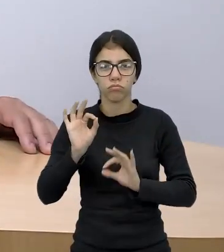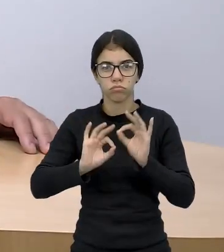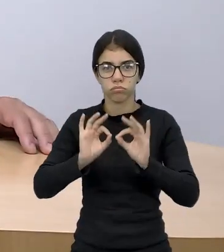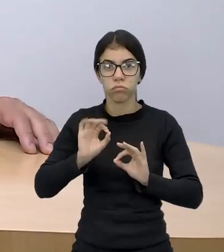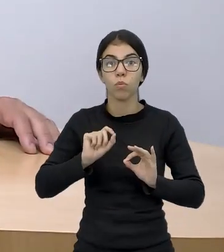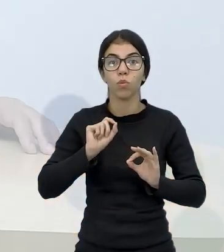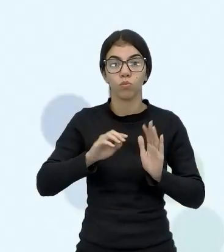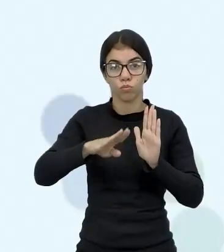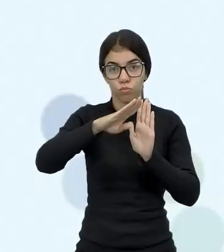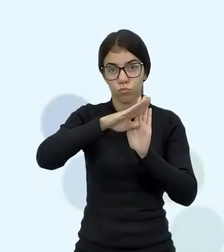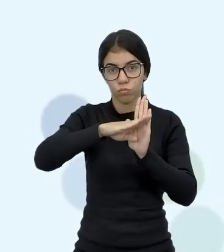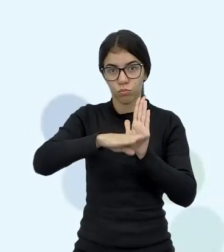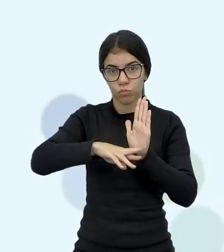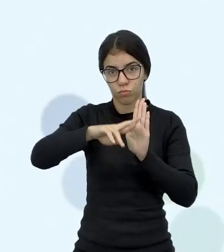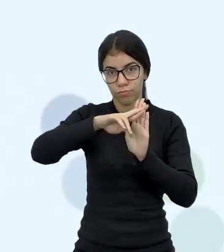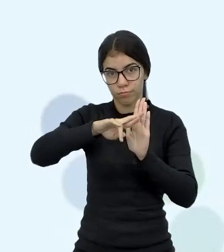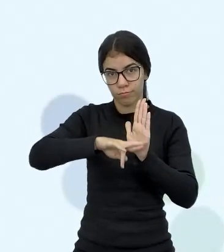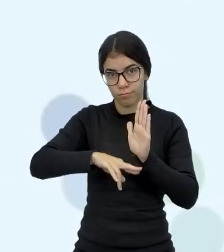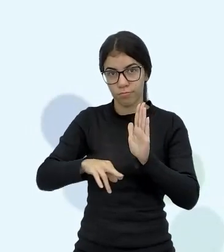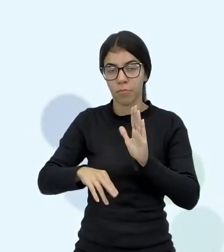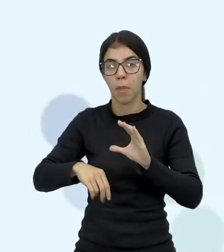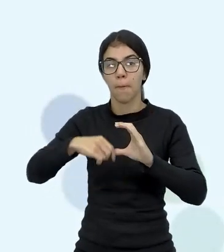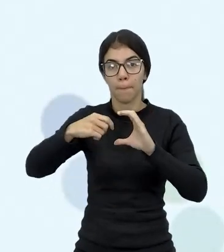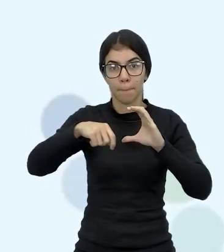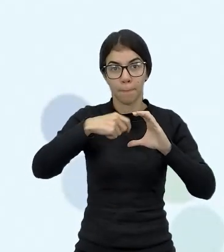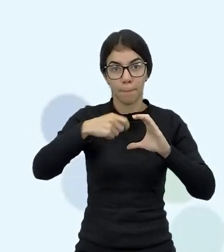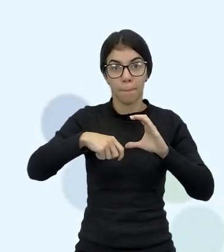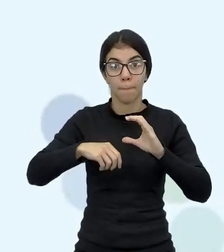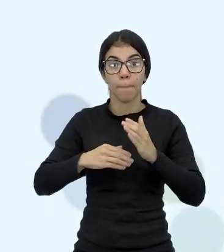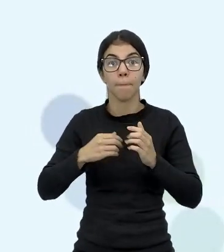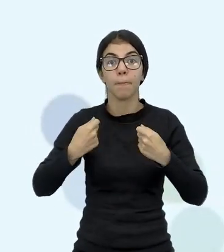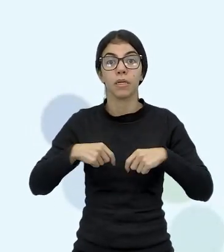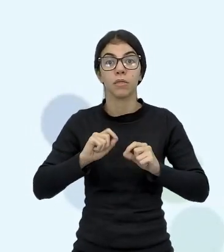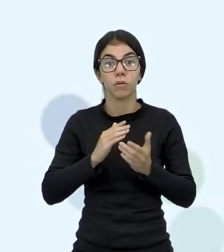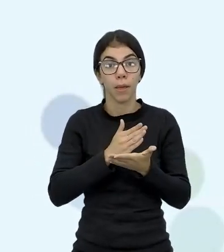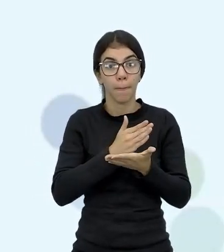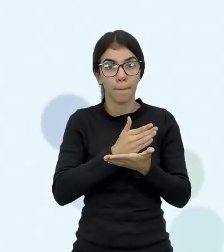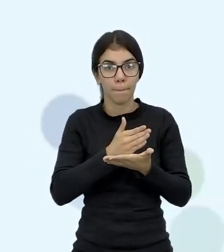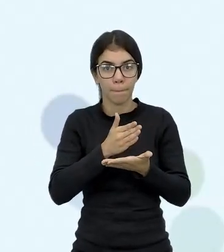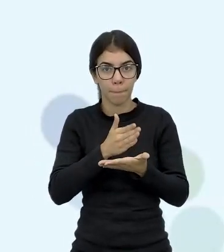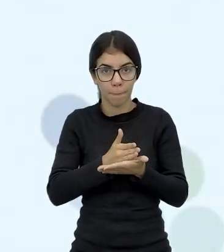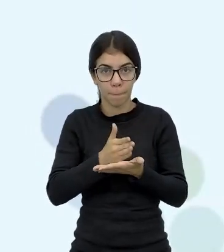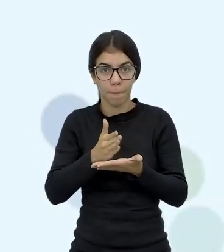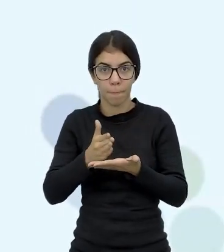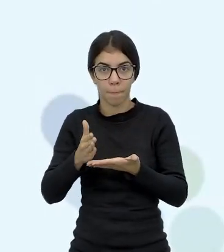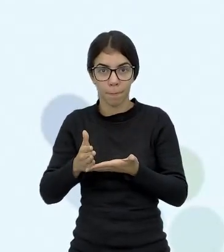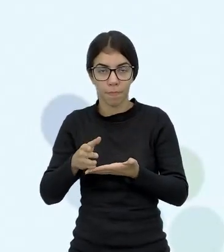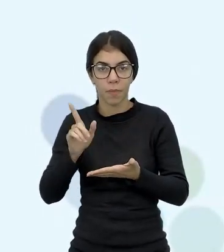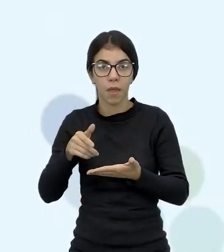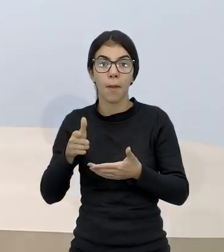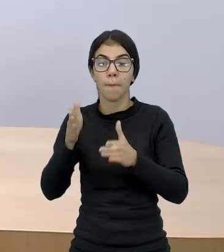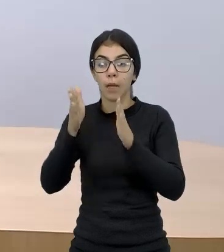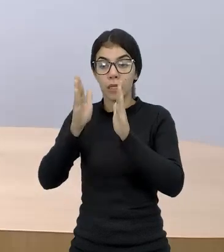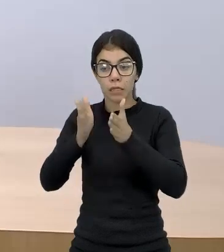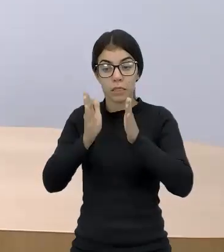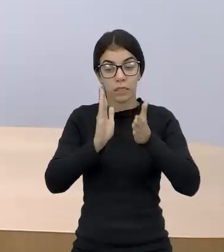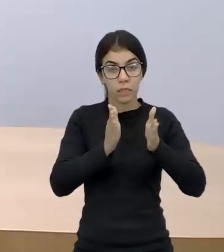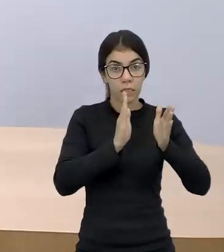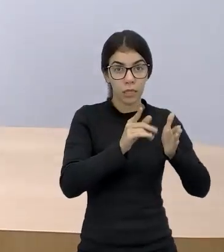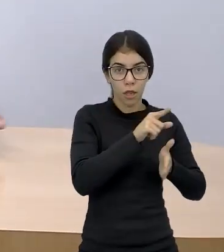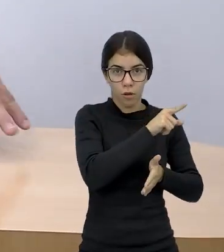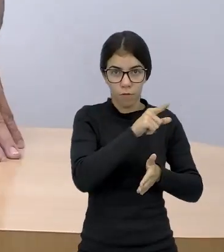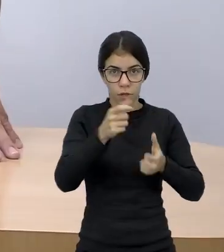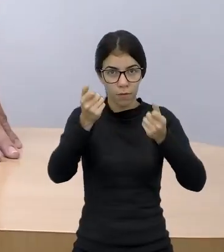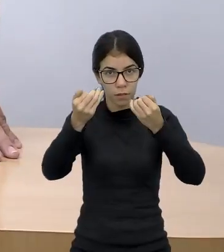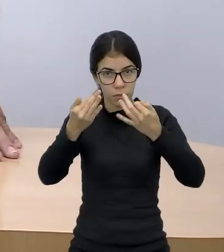roteiro para o vídeo, tá? Então esse roteiro tem que ter o começo, o meio e fim. Pra cada cena do vídeo, você vai escrever